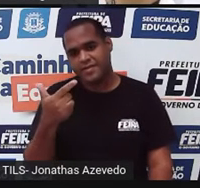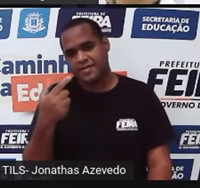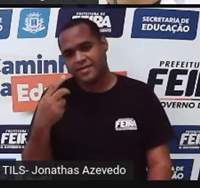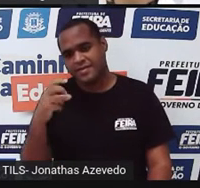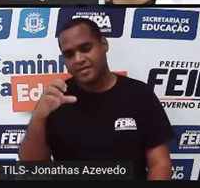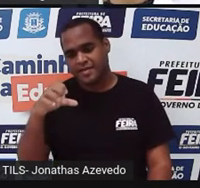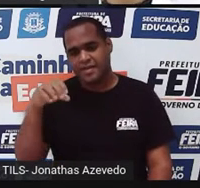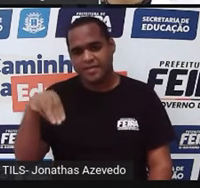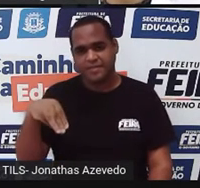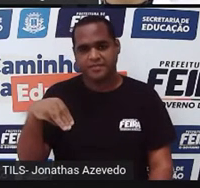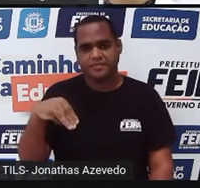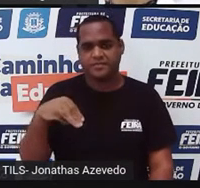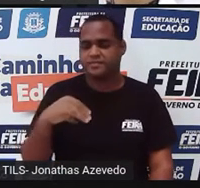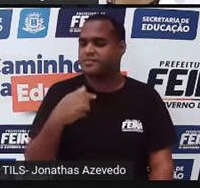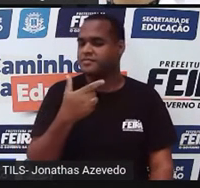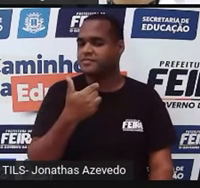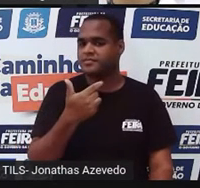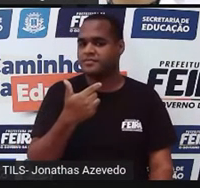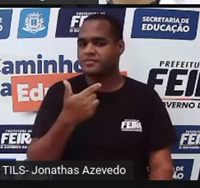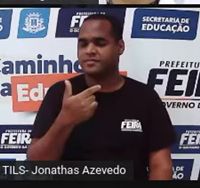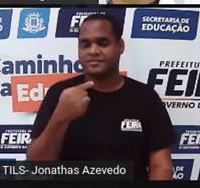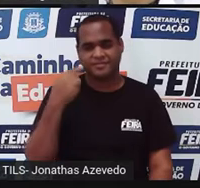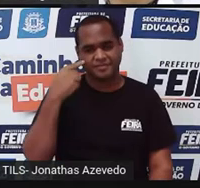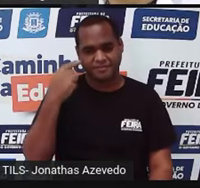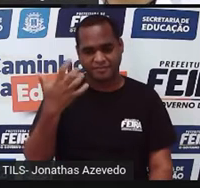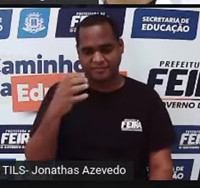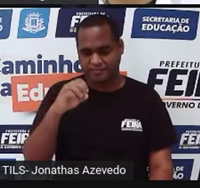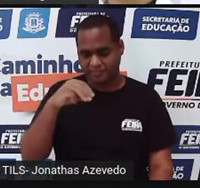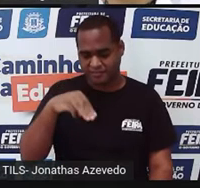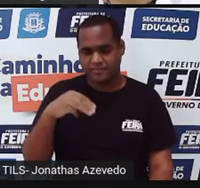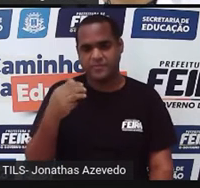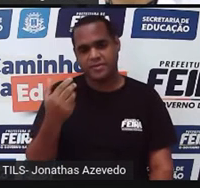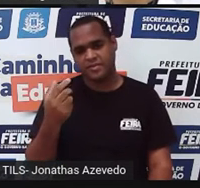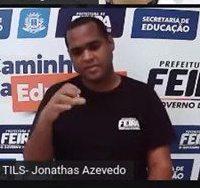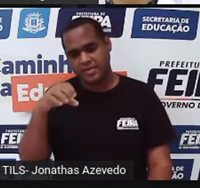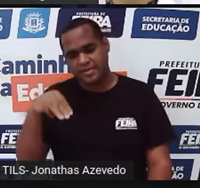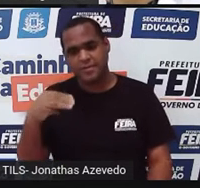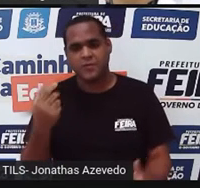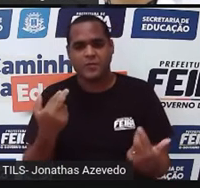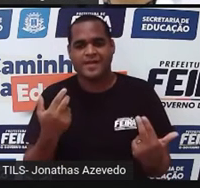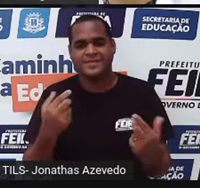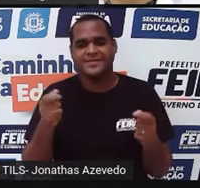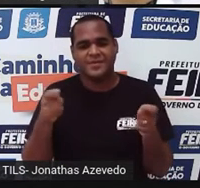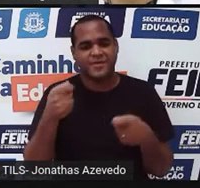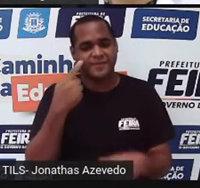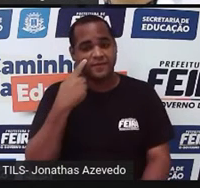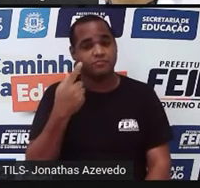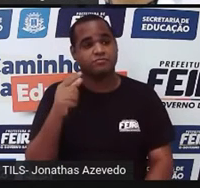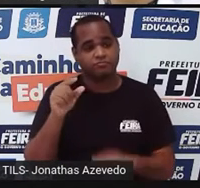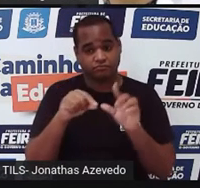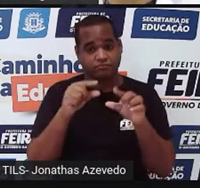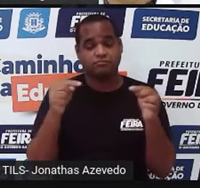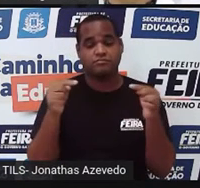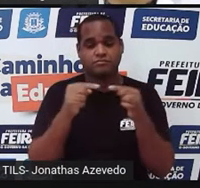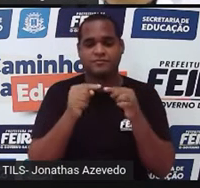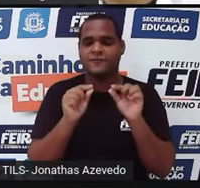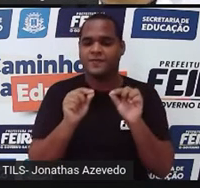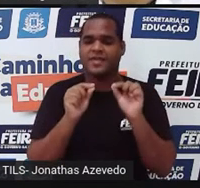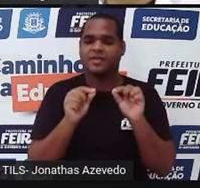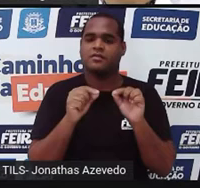que dá 12. E o centímetro vezes centímetro, a gente já viu com detalhe que isso dá